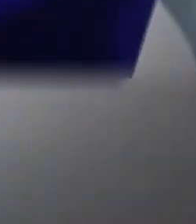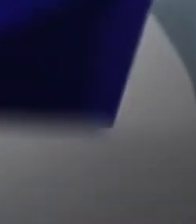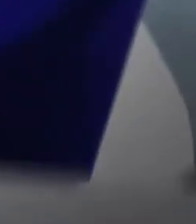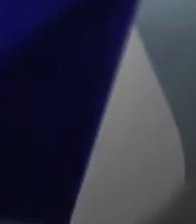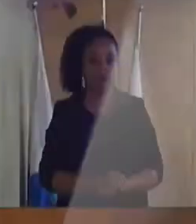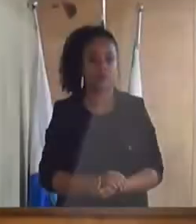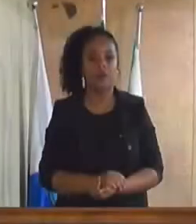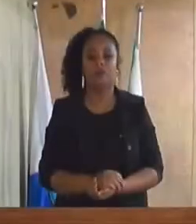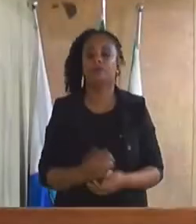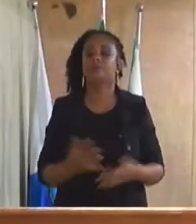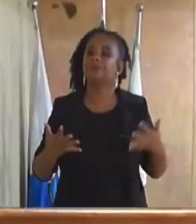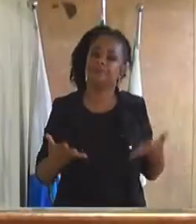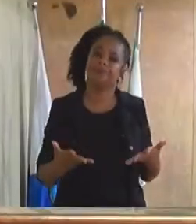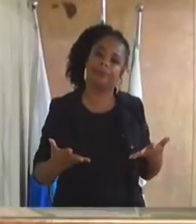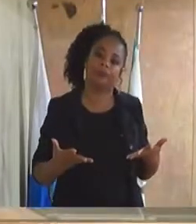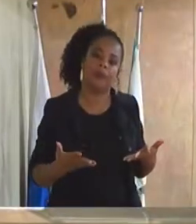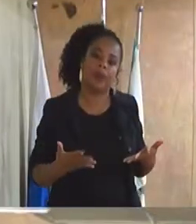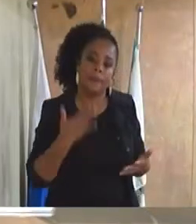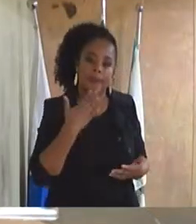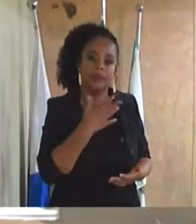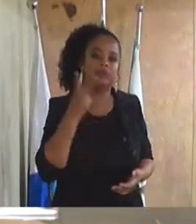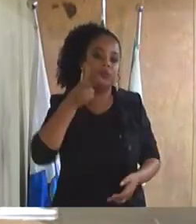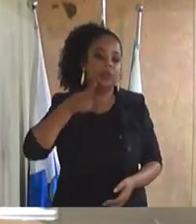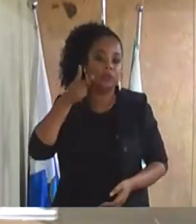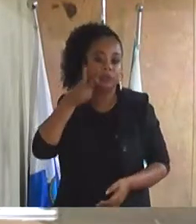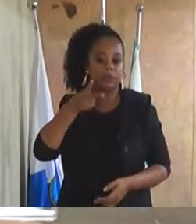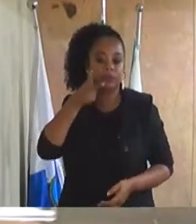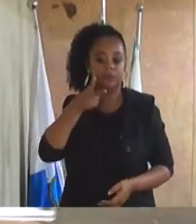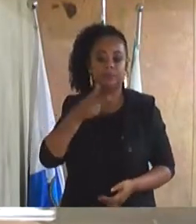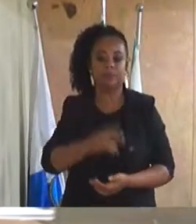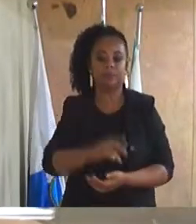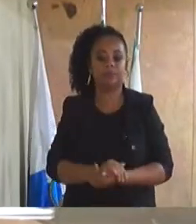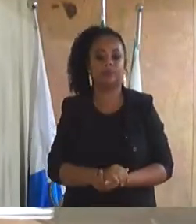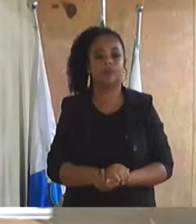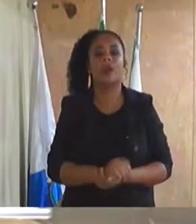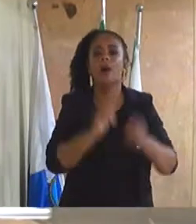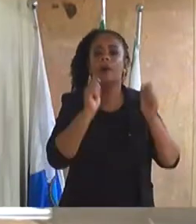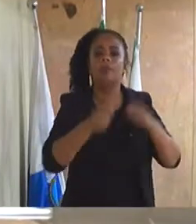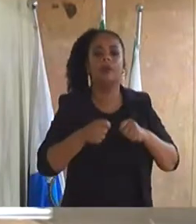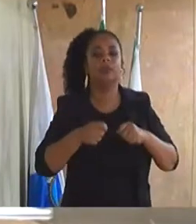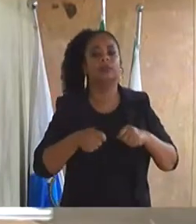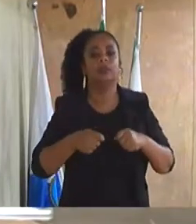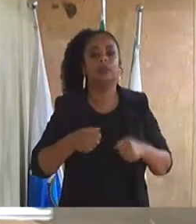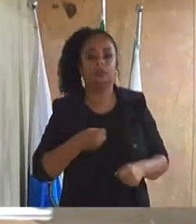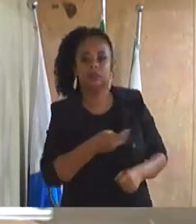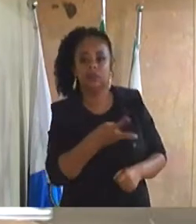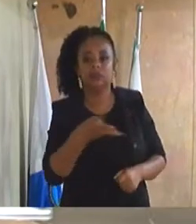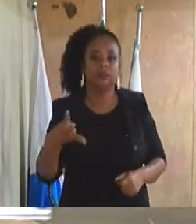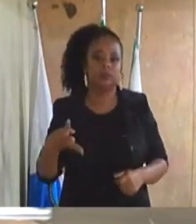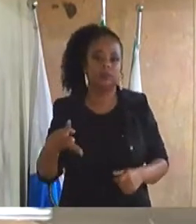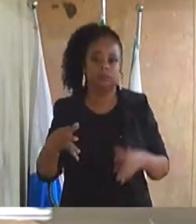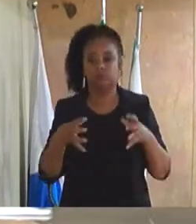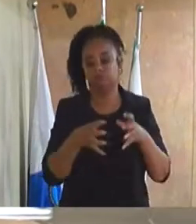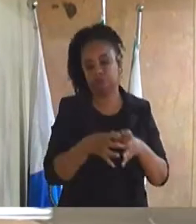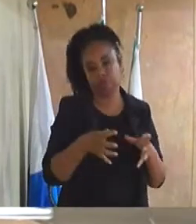Nesse momento peço à vereadora que faça a verificação do coro, por favor.